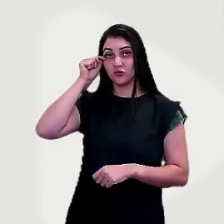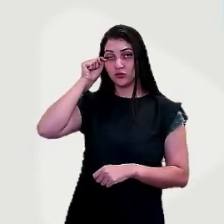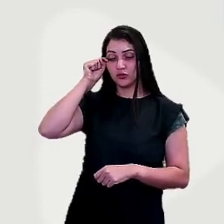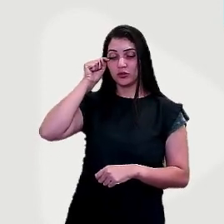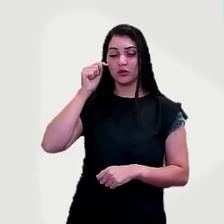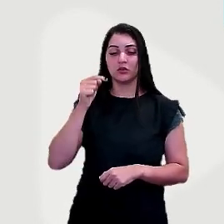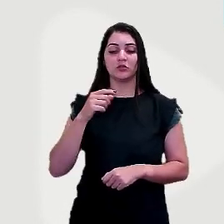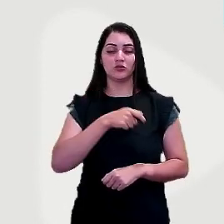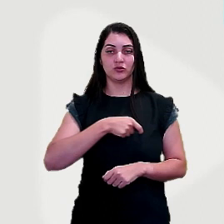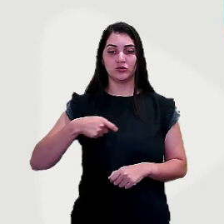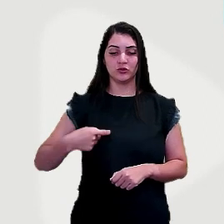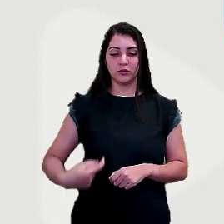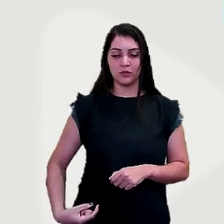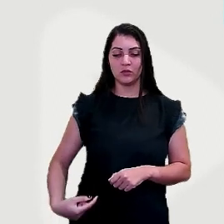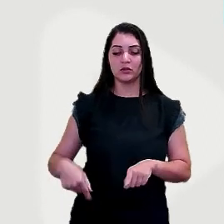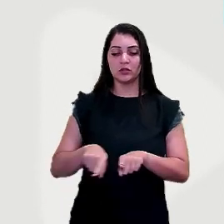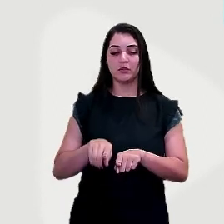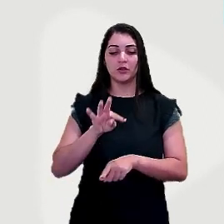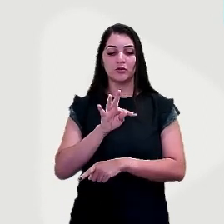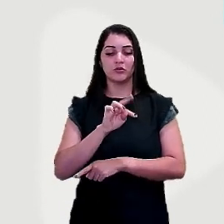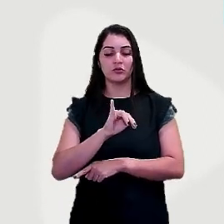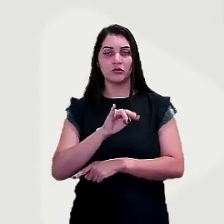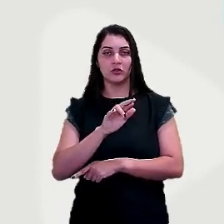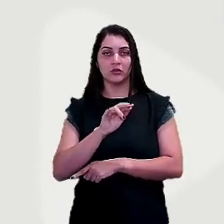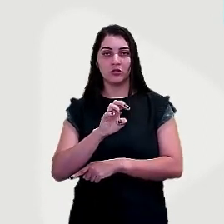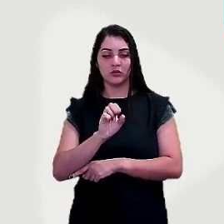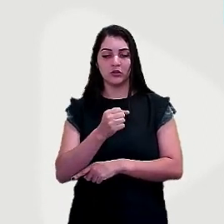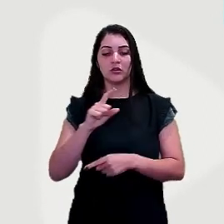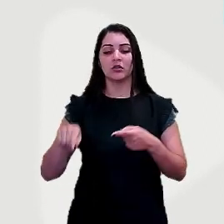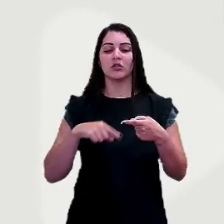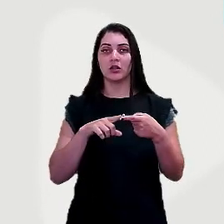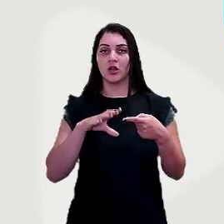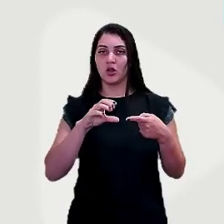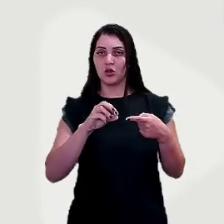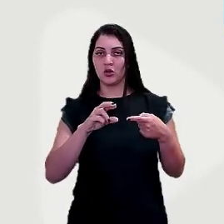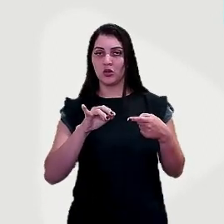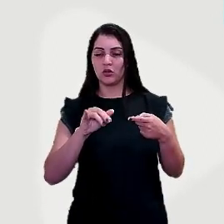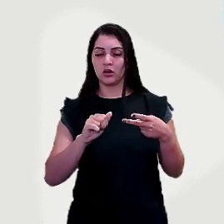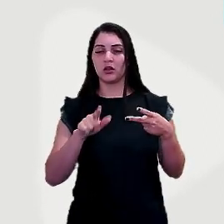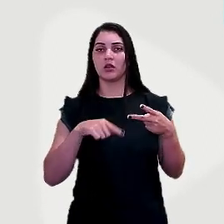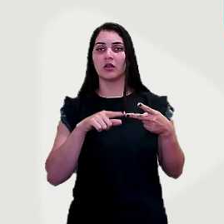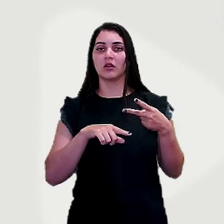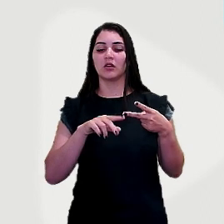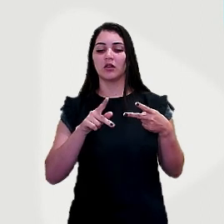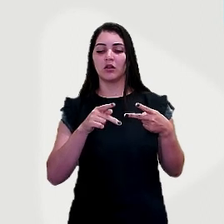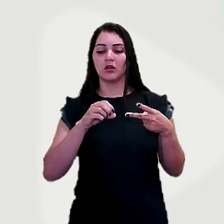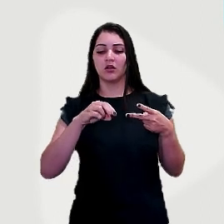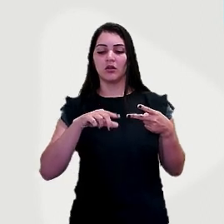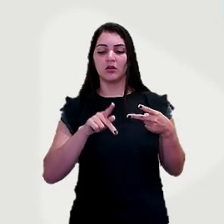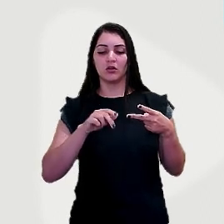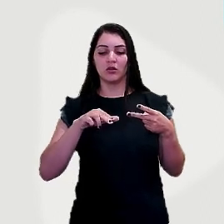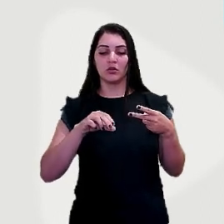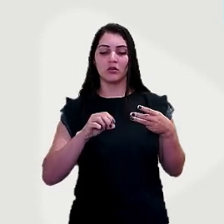o Japão e os chamados trigues asiáticos, que correspondem à Coreia do Sul, Singapura, Hong Kong e Taiwan,